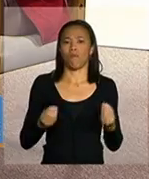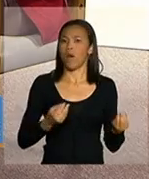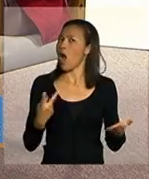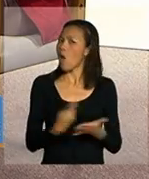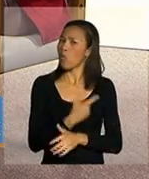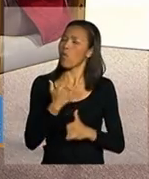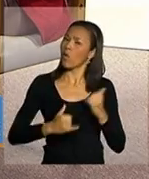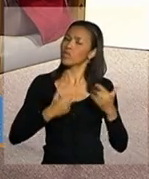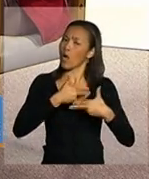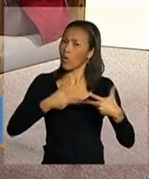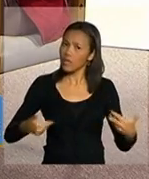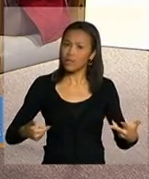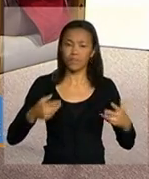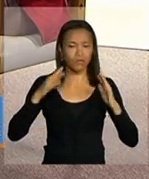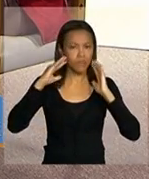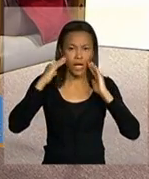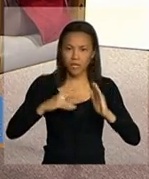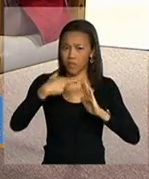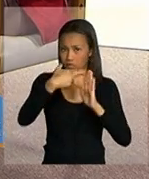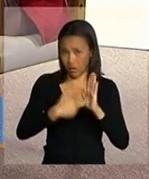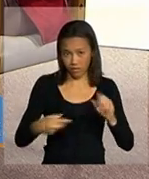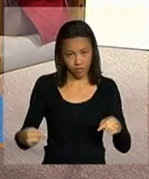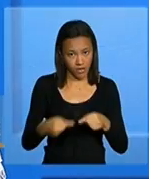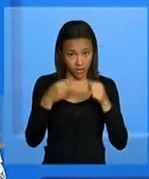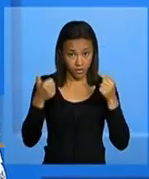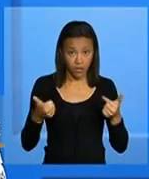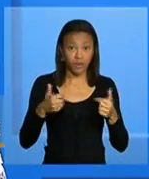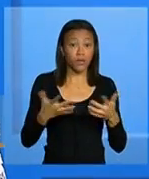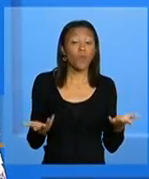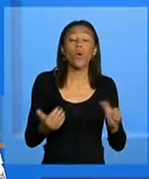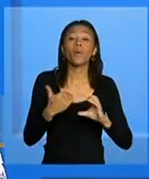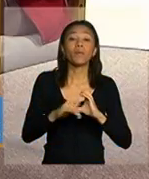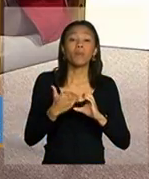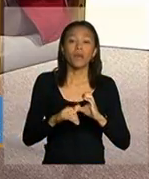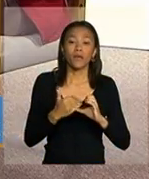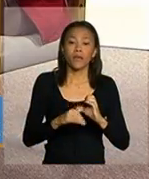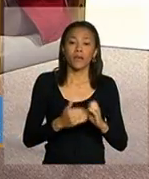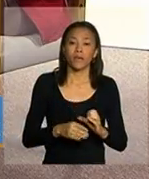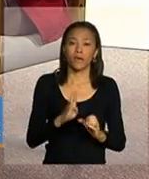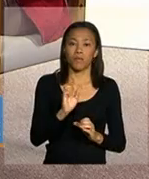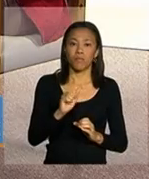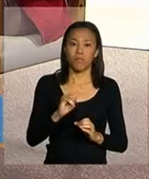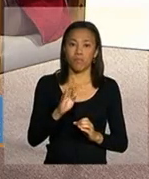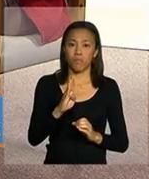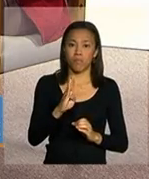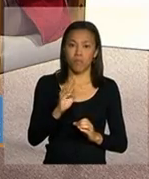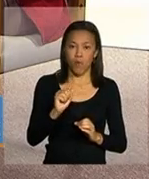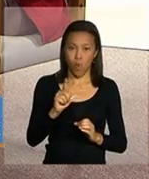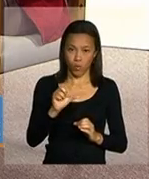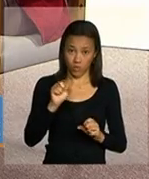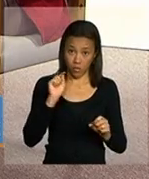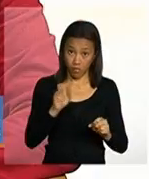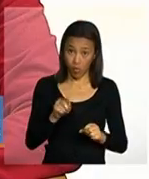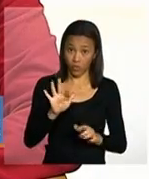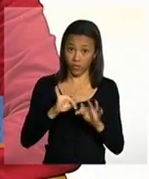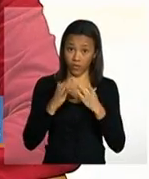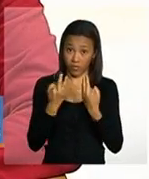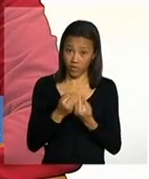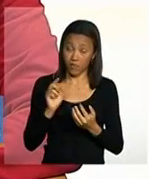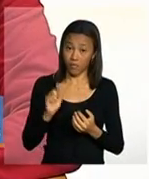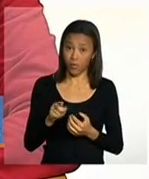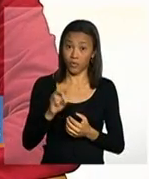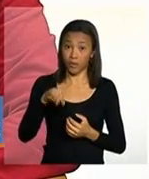esteja dentro dos padrões e das regras então pode ser bolsa.familia arroba mds